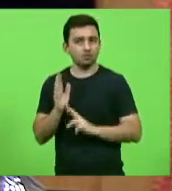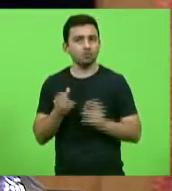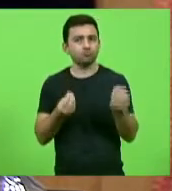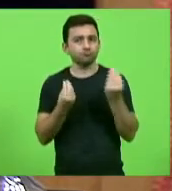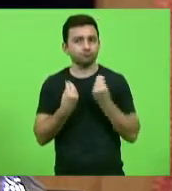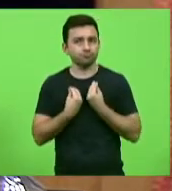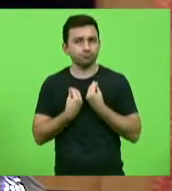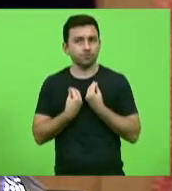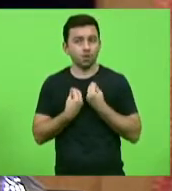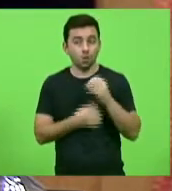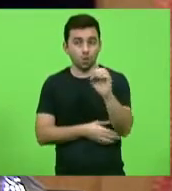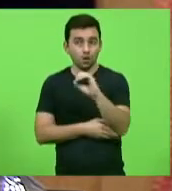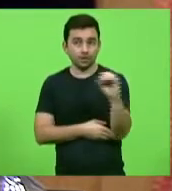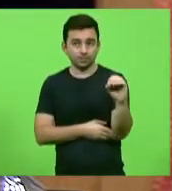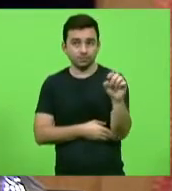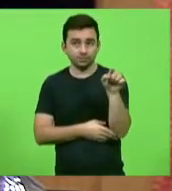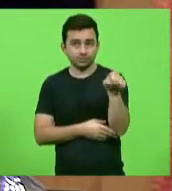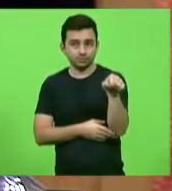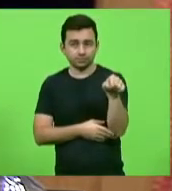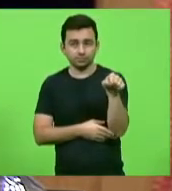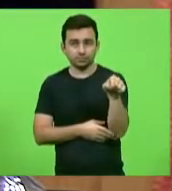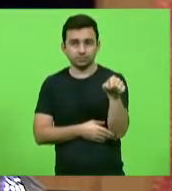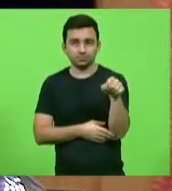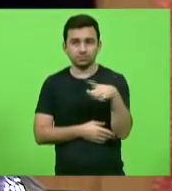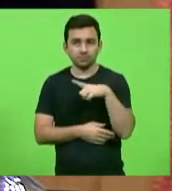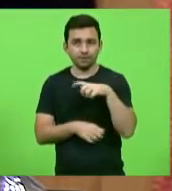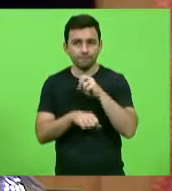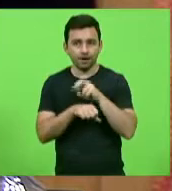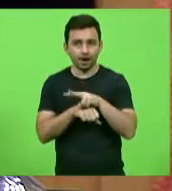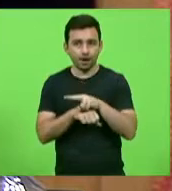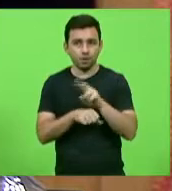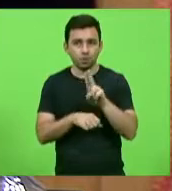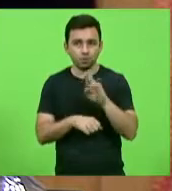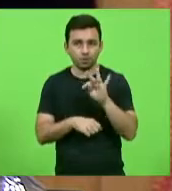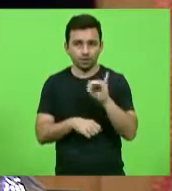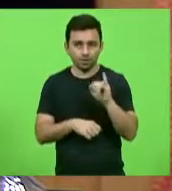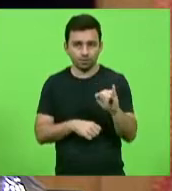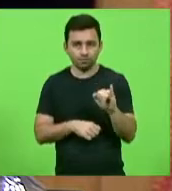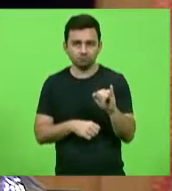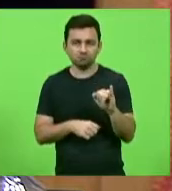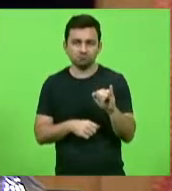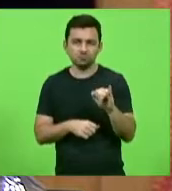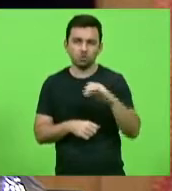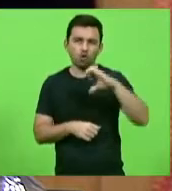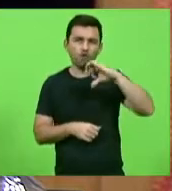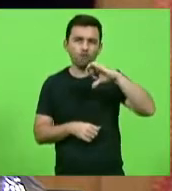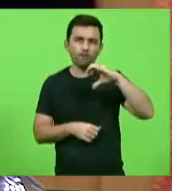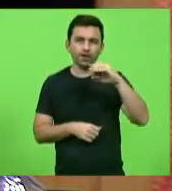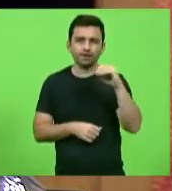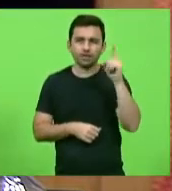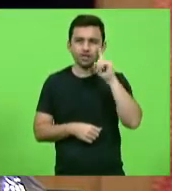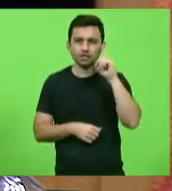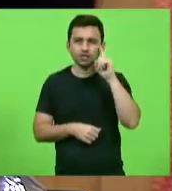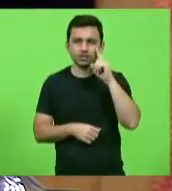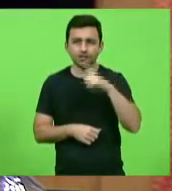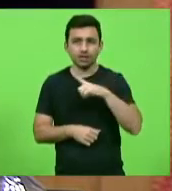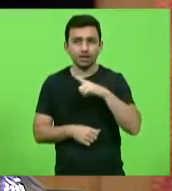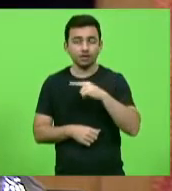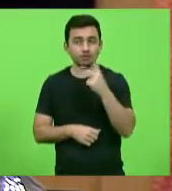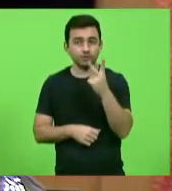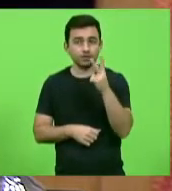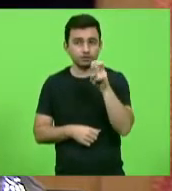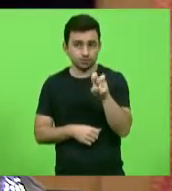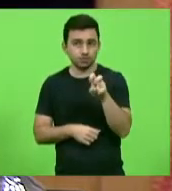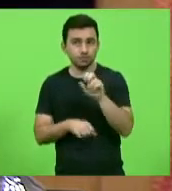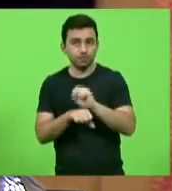Oeste, que tinha vagas já em UTI, ela ficou aí por uns 90 dias com as 25 vagas de